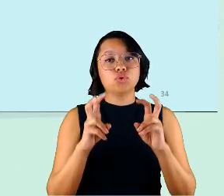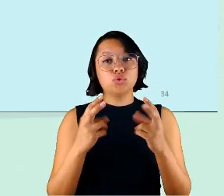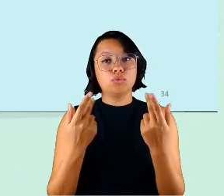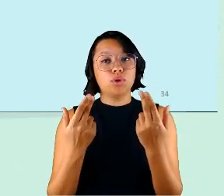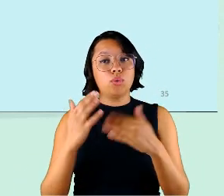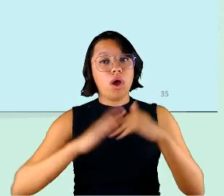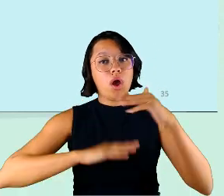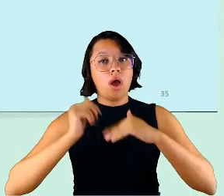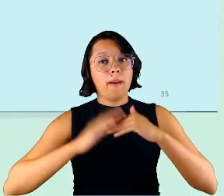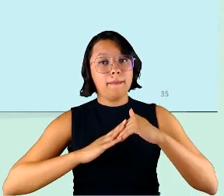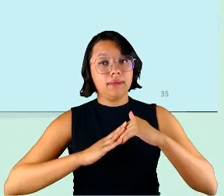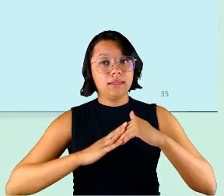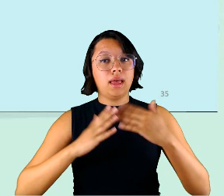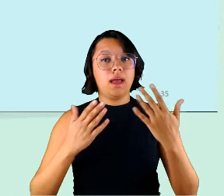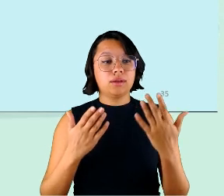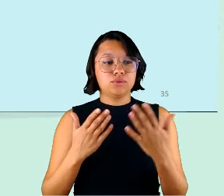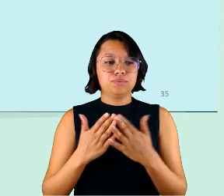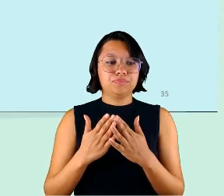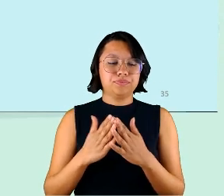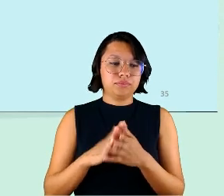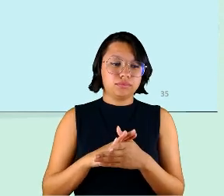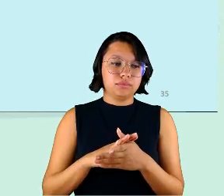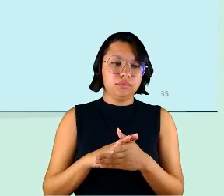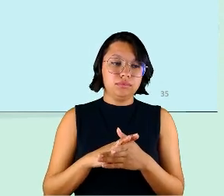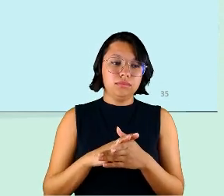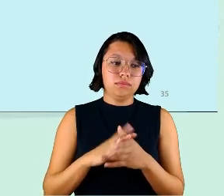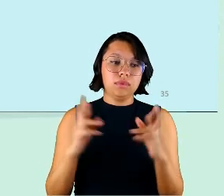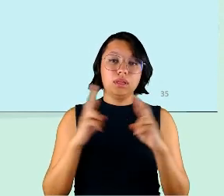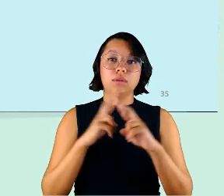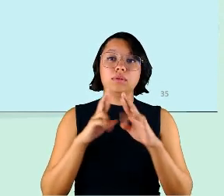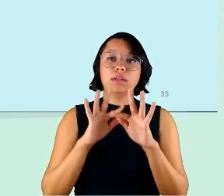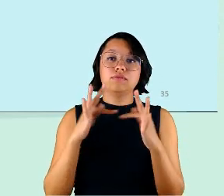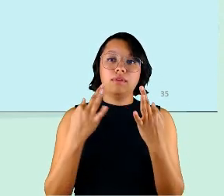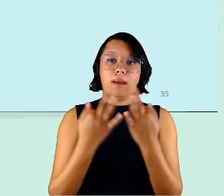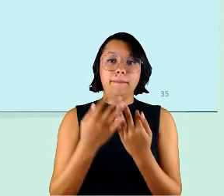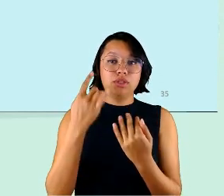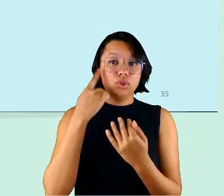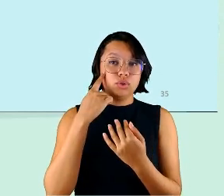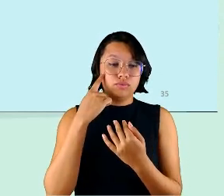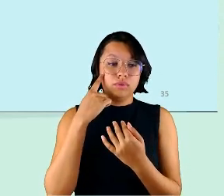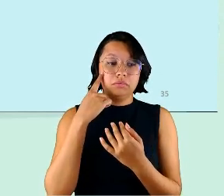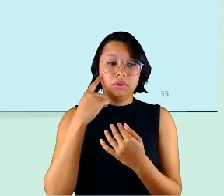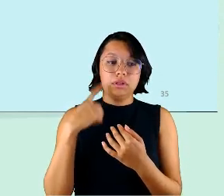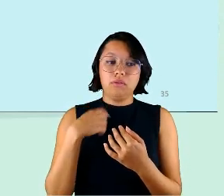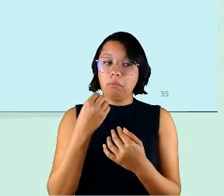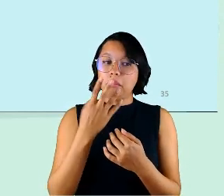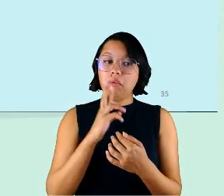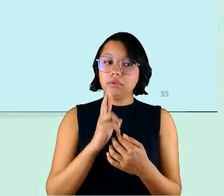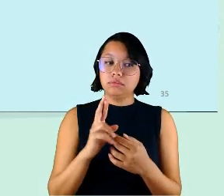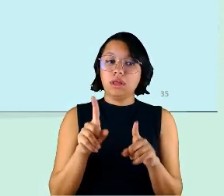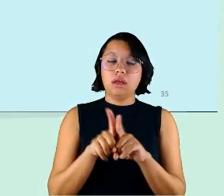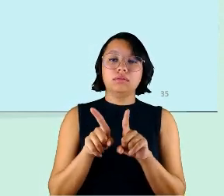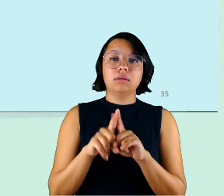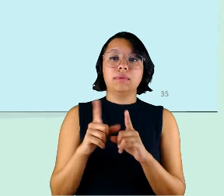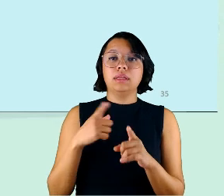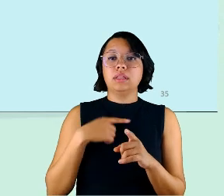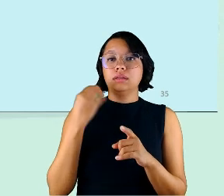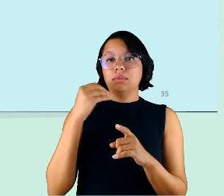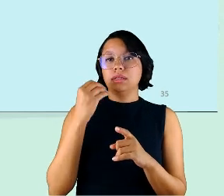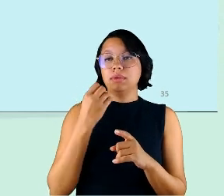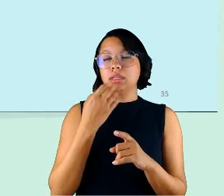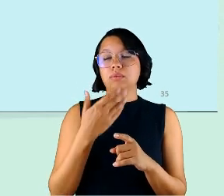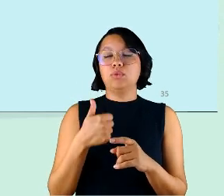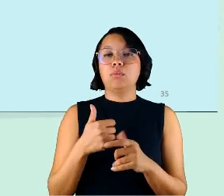mesma habilidade a questão da família a gente viu que eles foram bem sucedidos também então a gente tem uma experiência muito bem